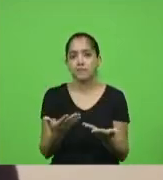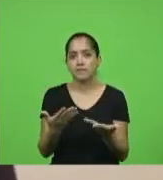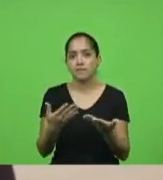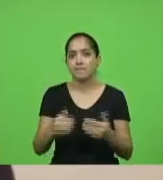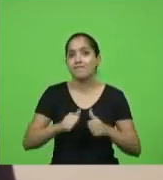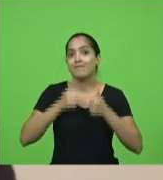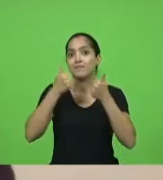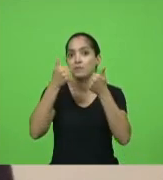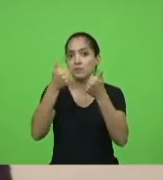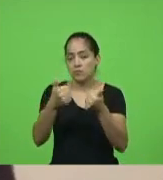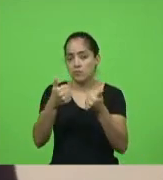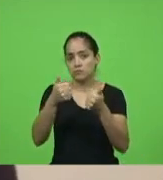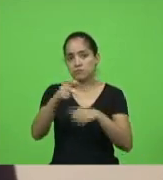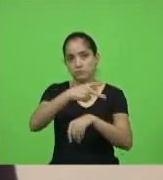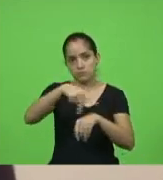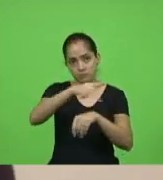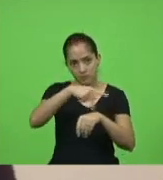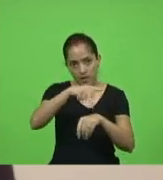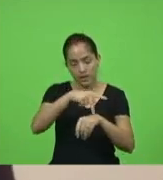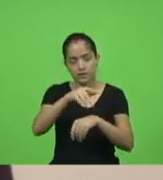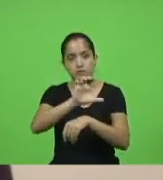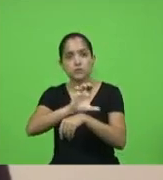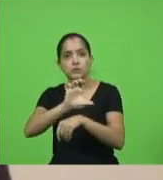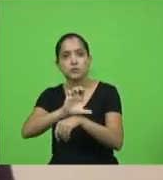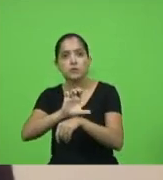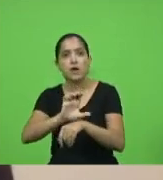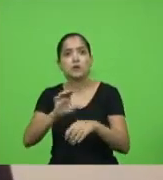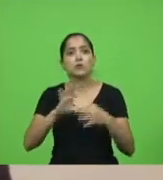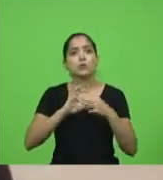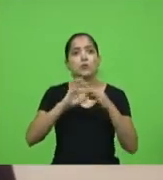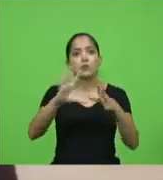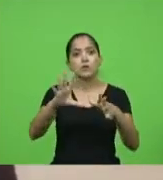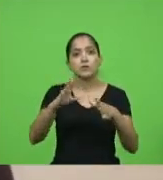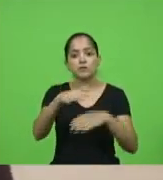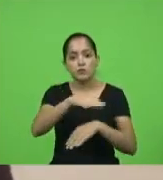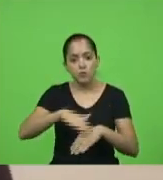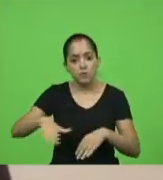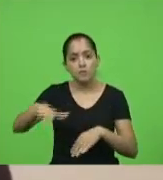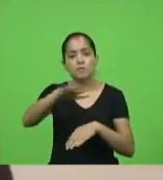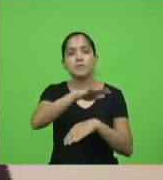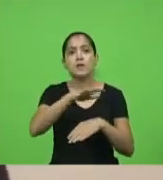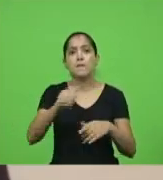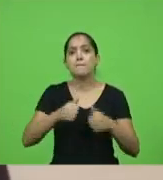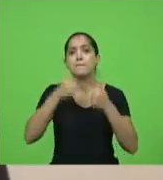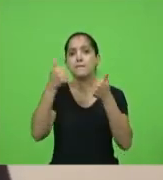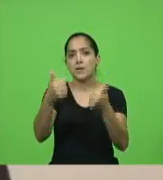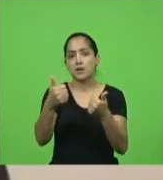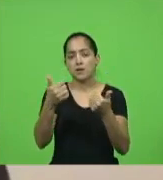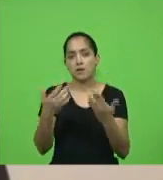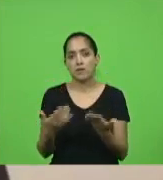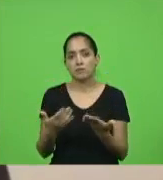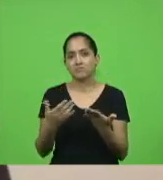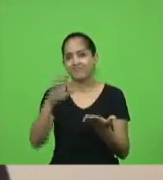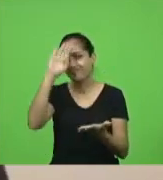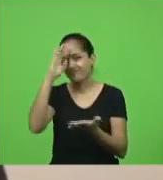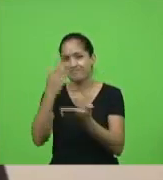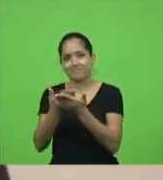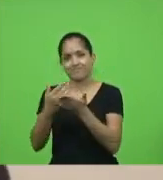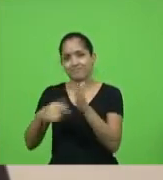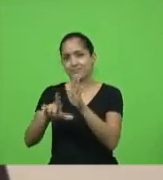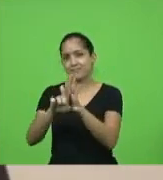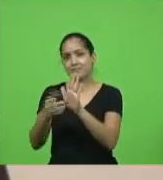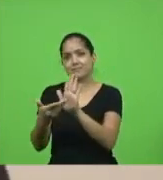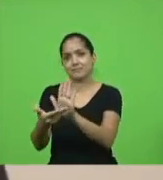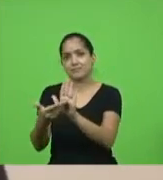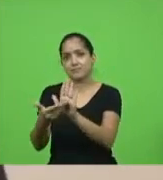ser um país e um Estado muito mais livre e que tenha um ambiente muito melhor eu não acredito que esse tipo de lei vai